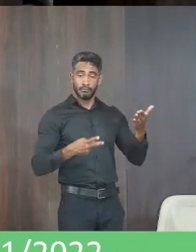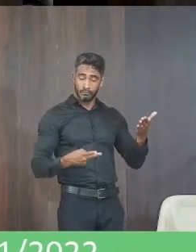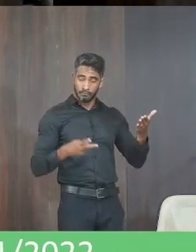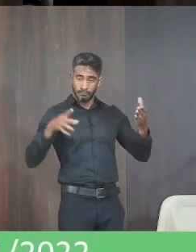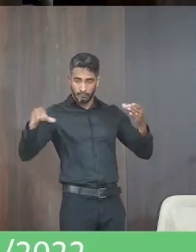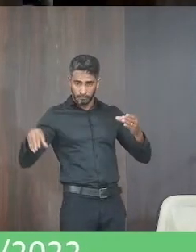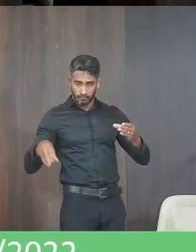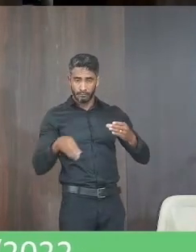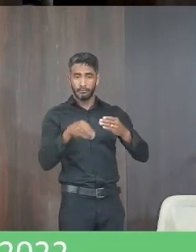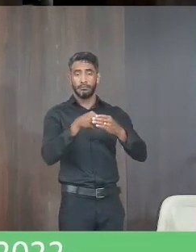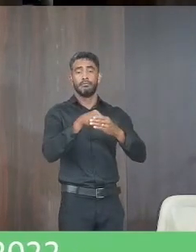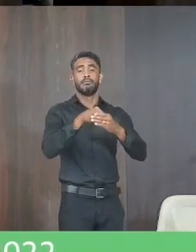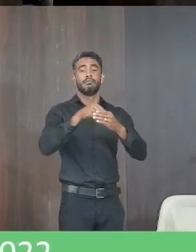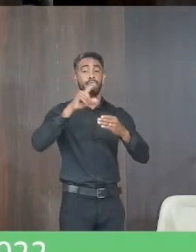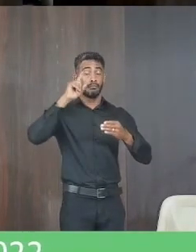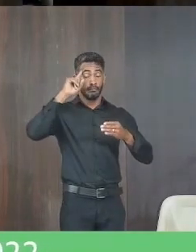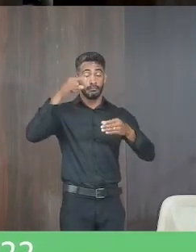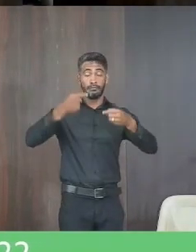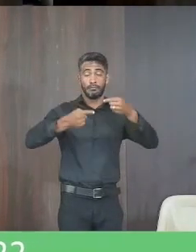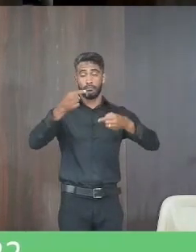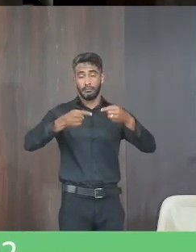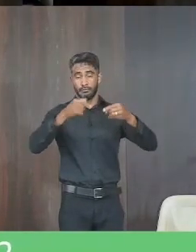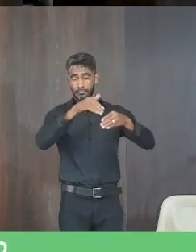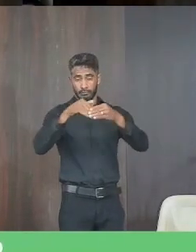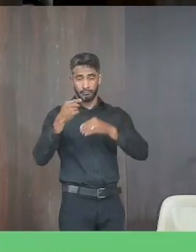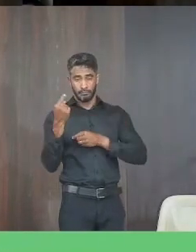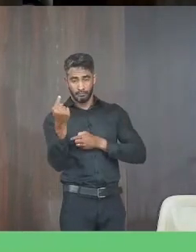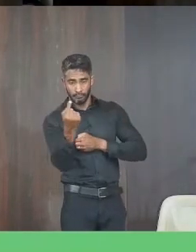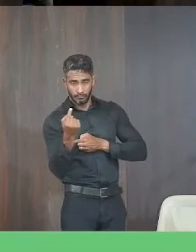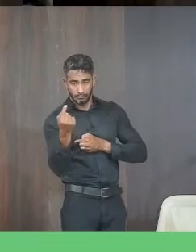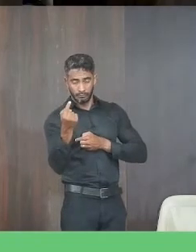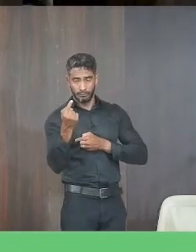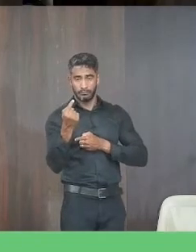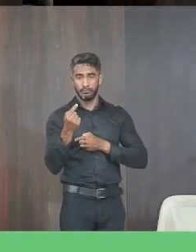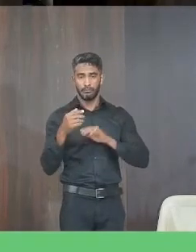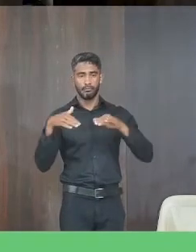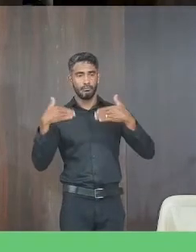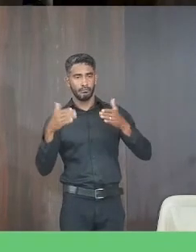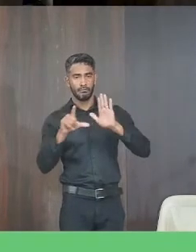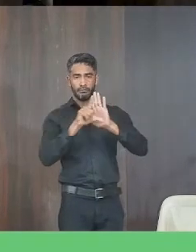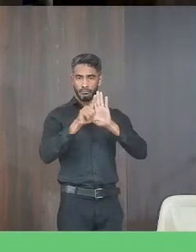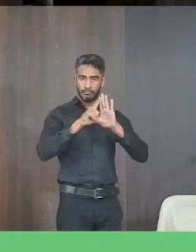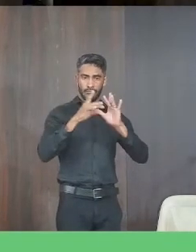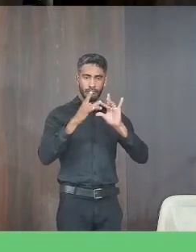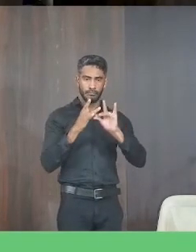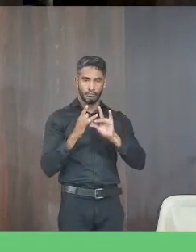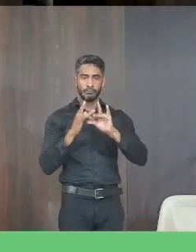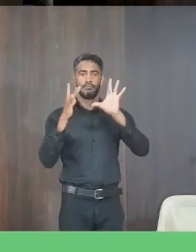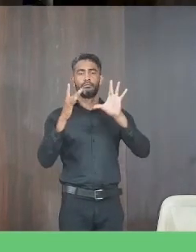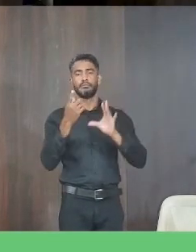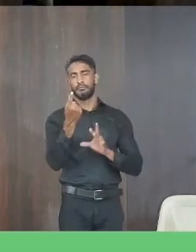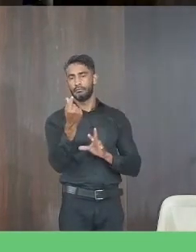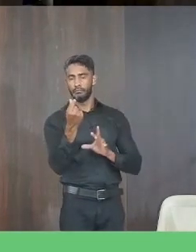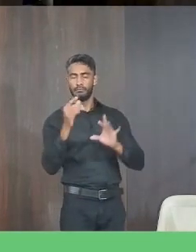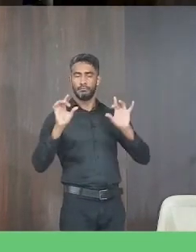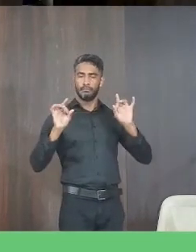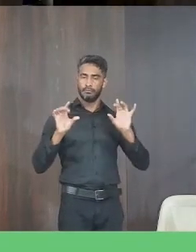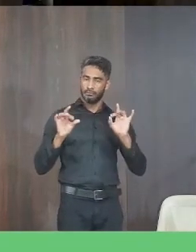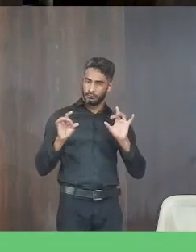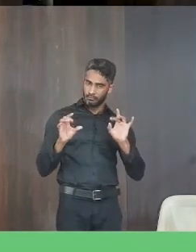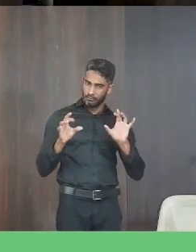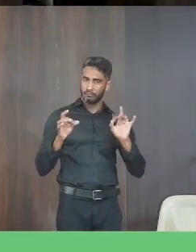incluído na ordem do dia para discussão e votação em turno único cabe ao Legislativo autorizar a abertura desse crédito especial